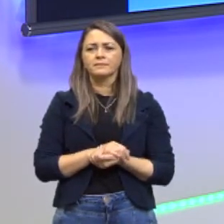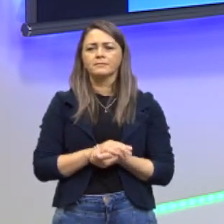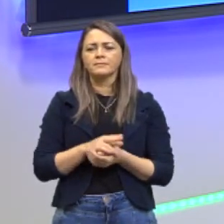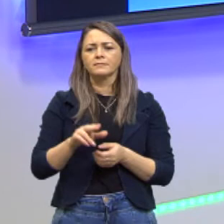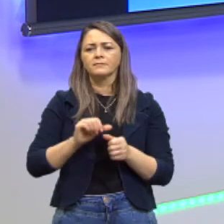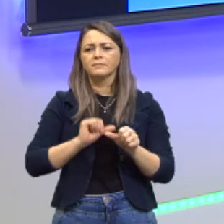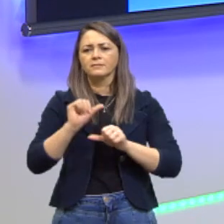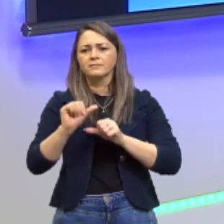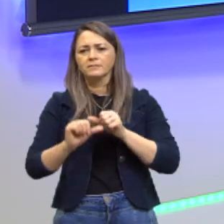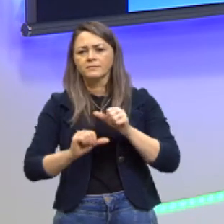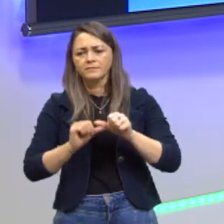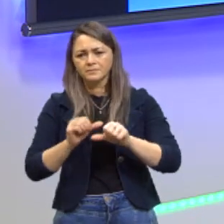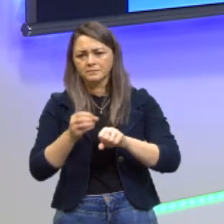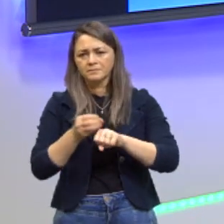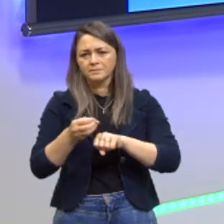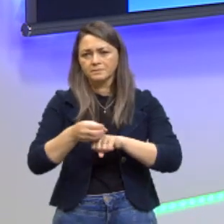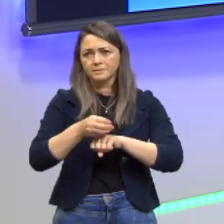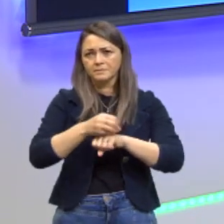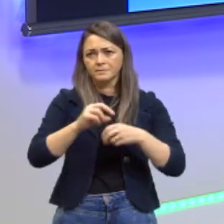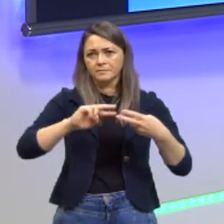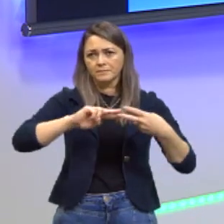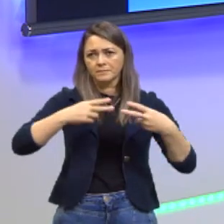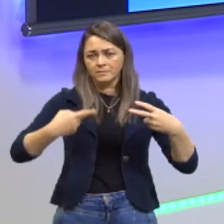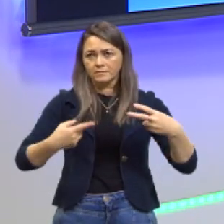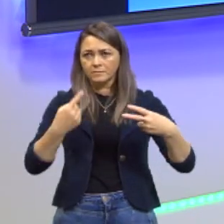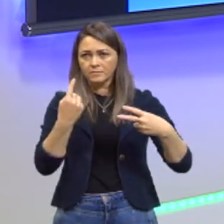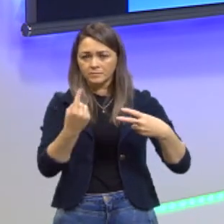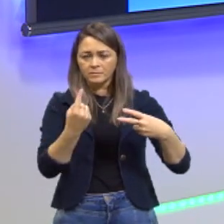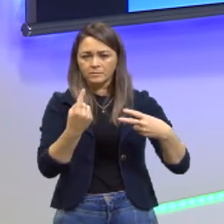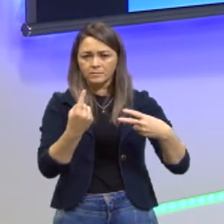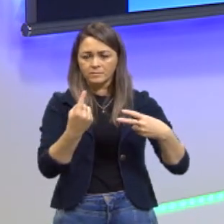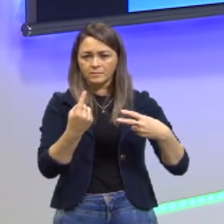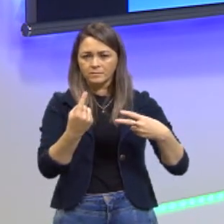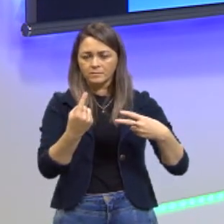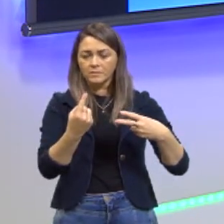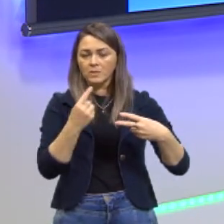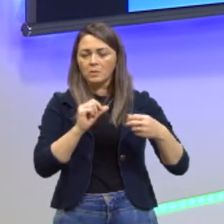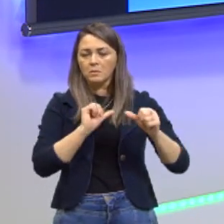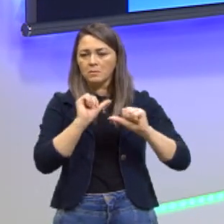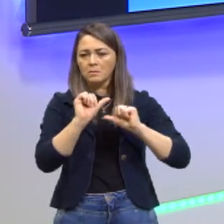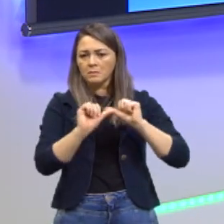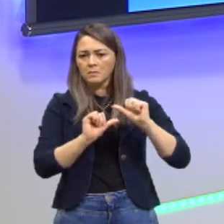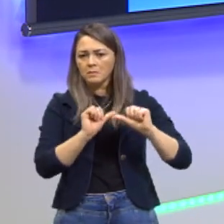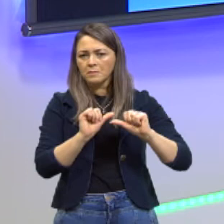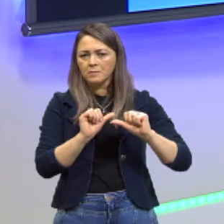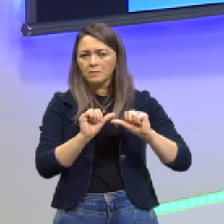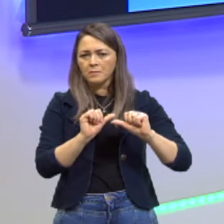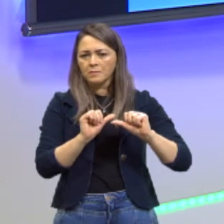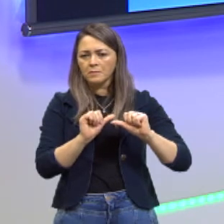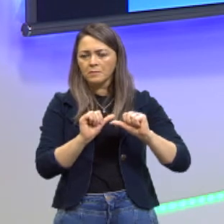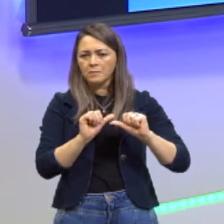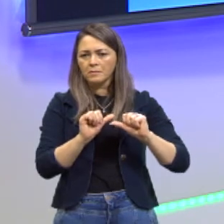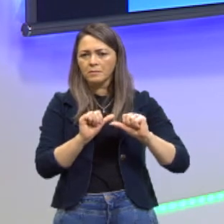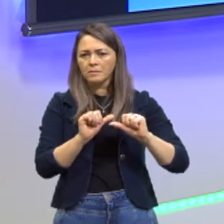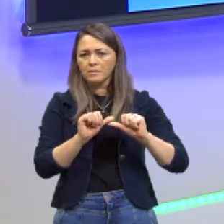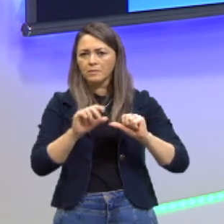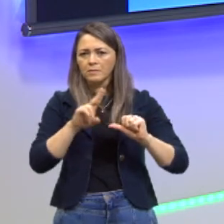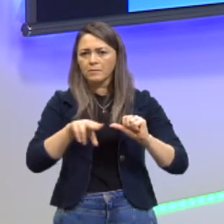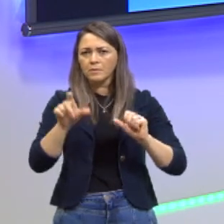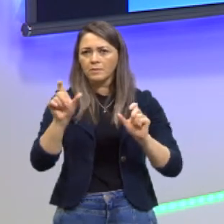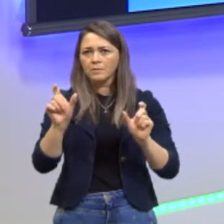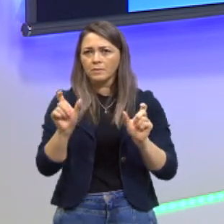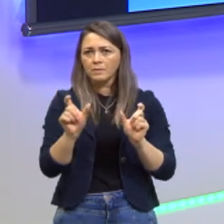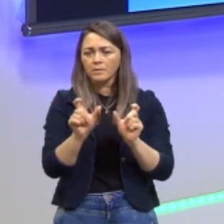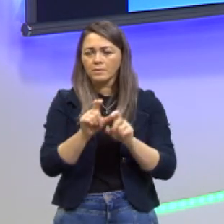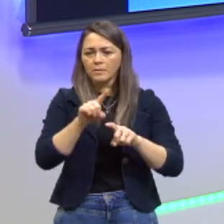genética da soja, uma das modificações, né? Incluiu um trecho do